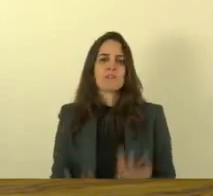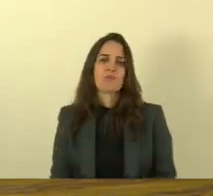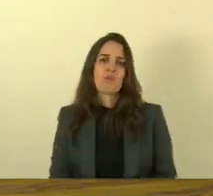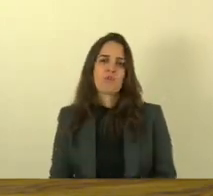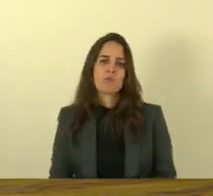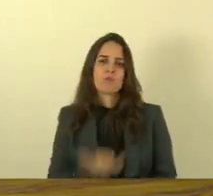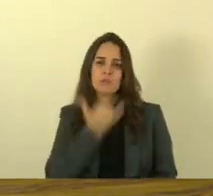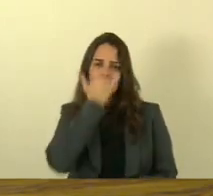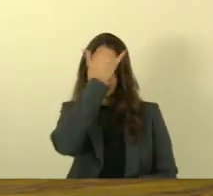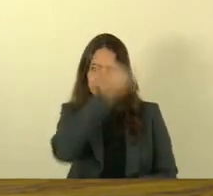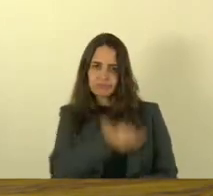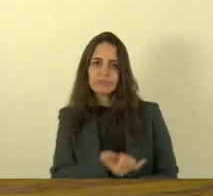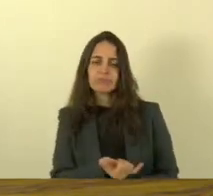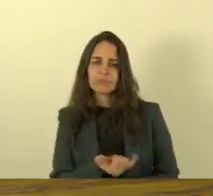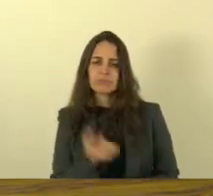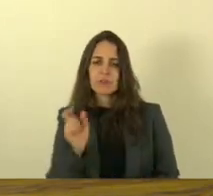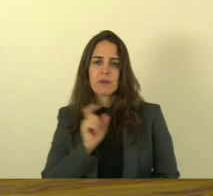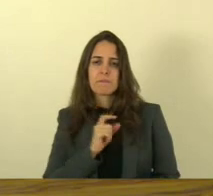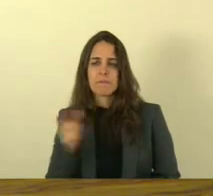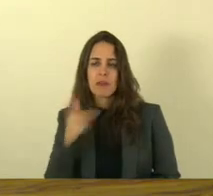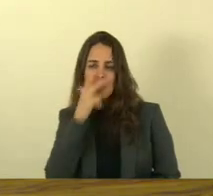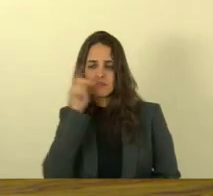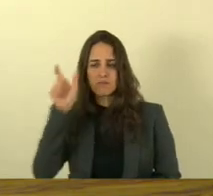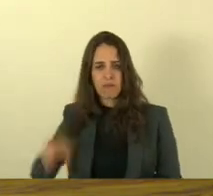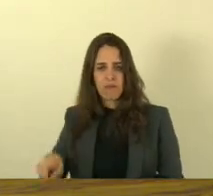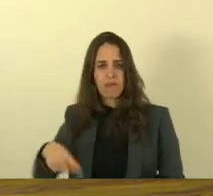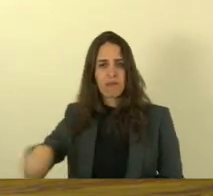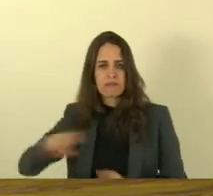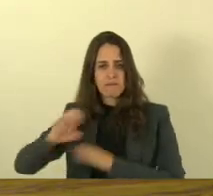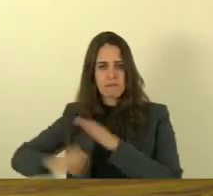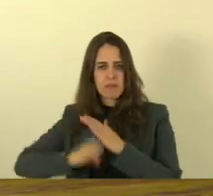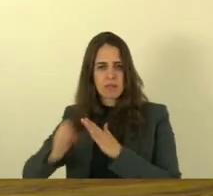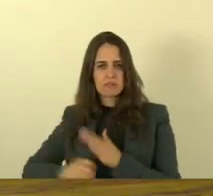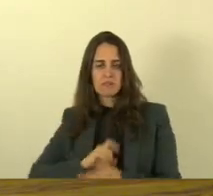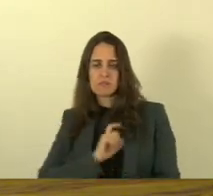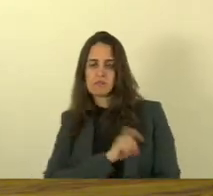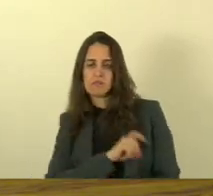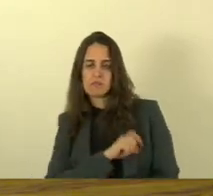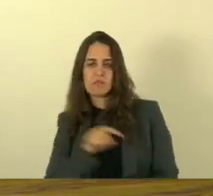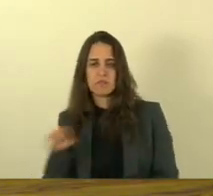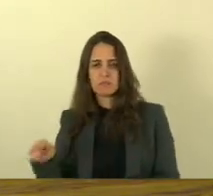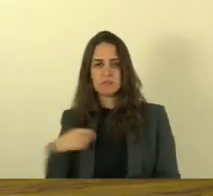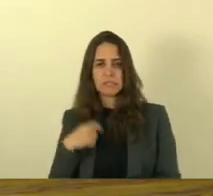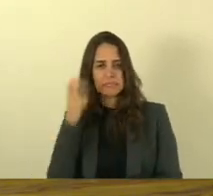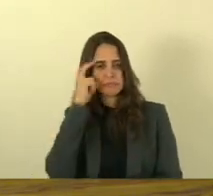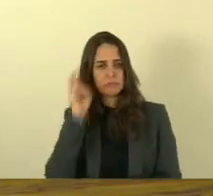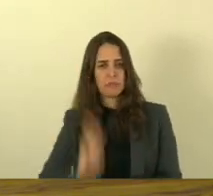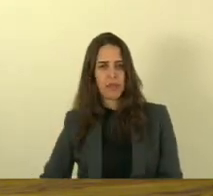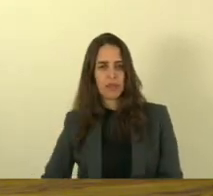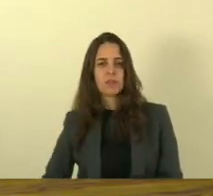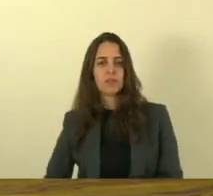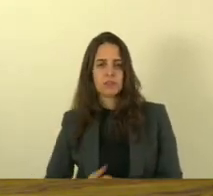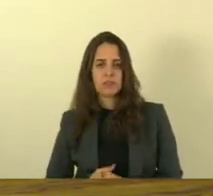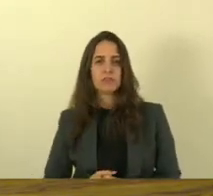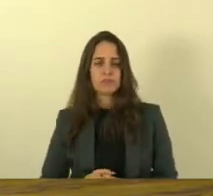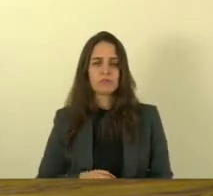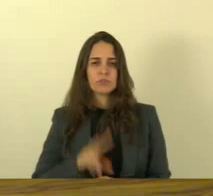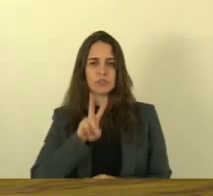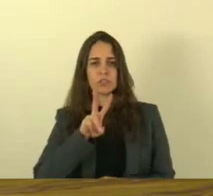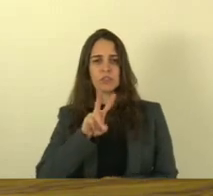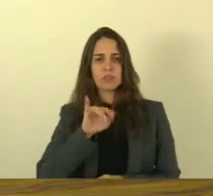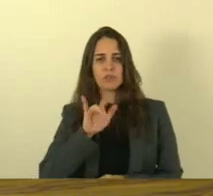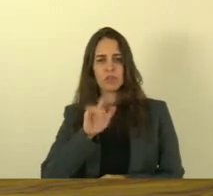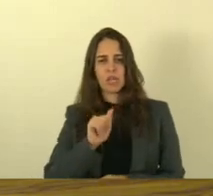conto do vigário na malandragem de empresário esperto que é esse senhor Vila Fortes que até